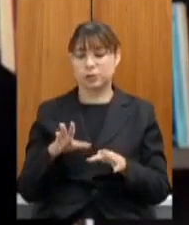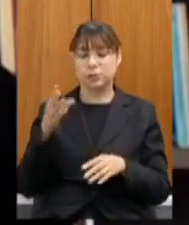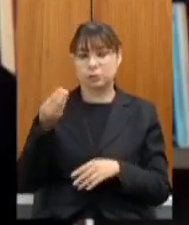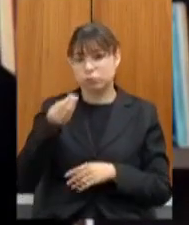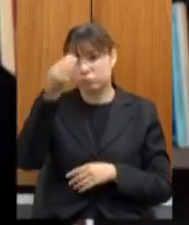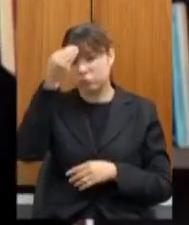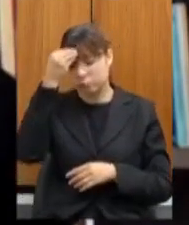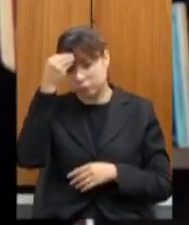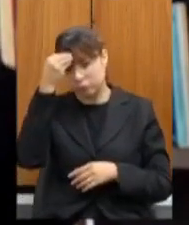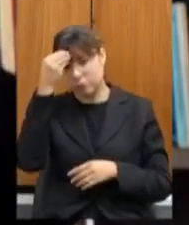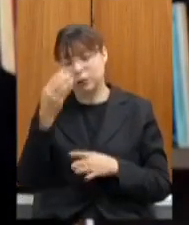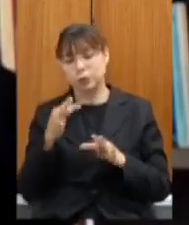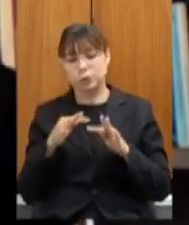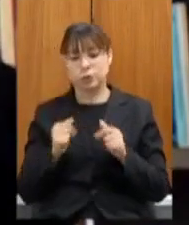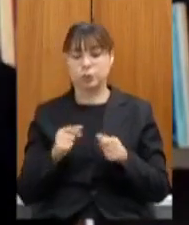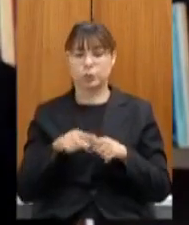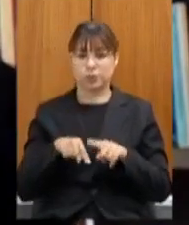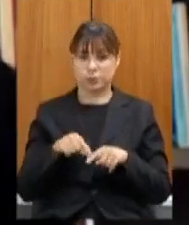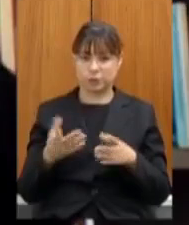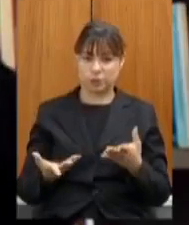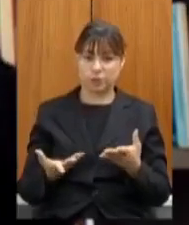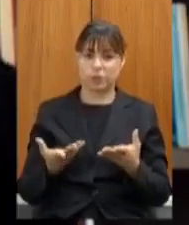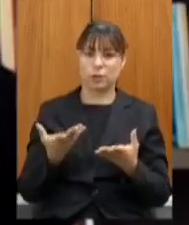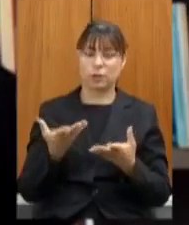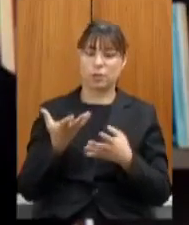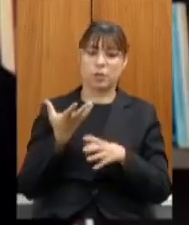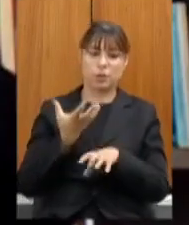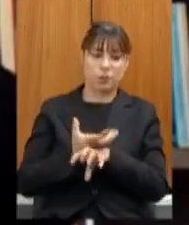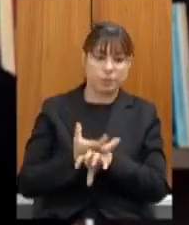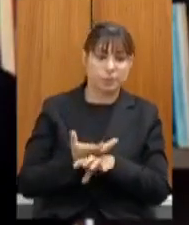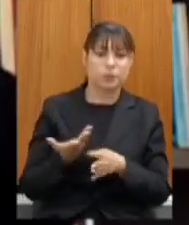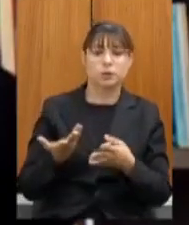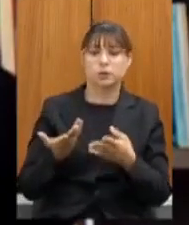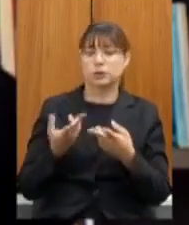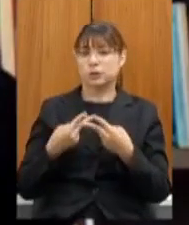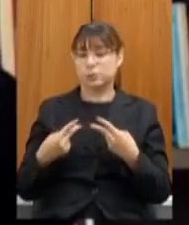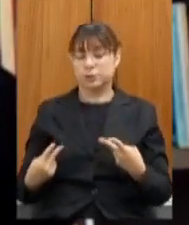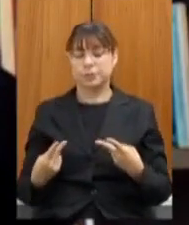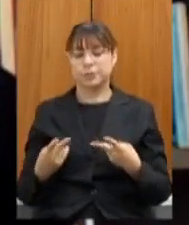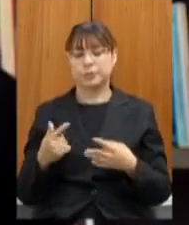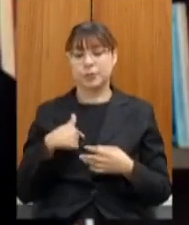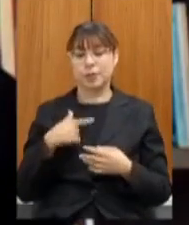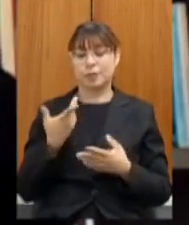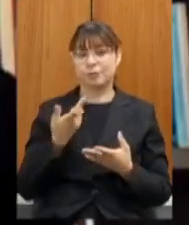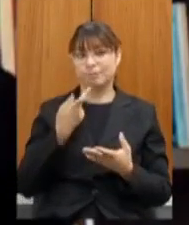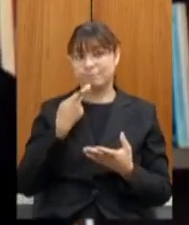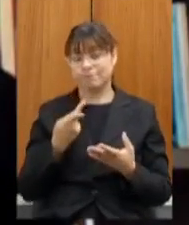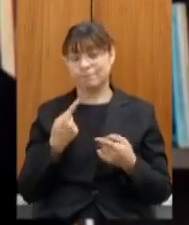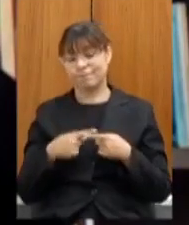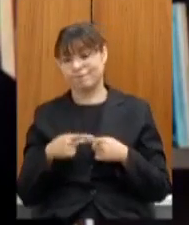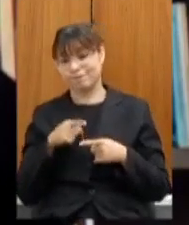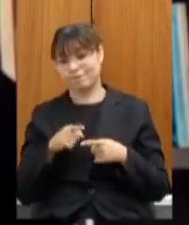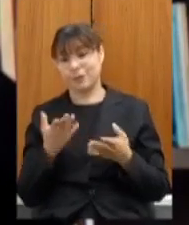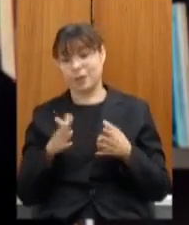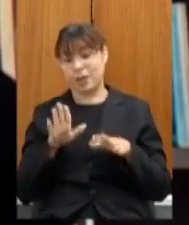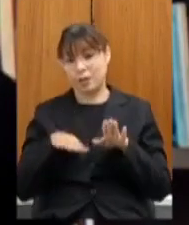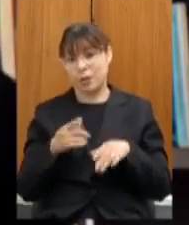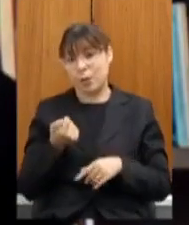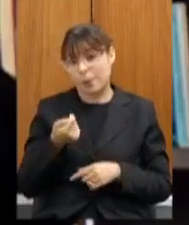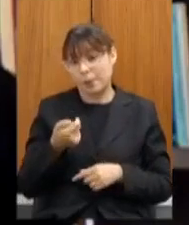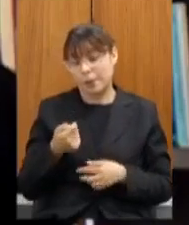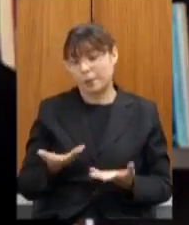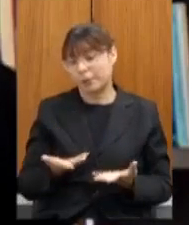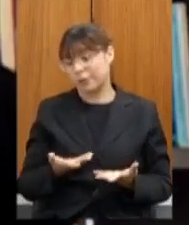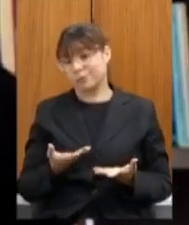fixação dos conteúdos por quê? porque a minha crítica secretária eles são em número pequenos e muitas vezes não tem relação